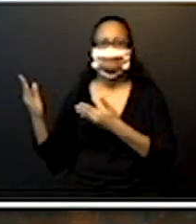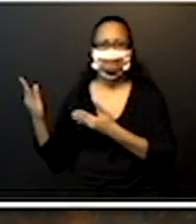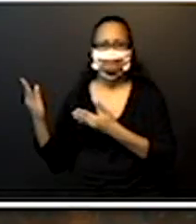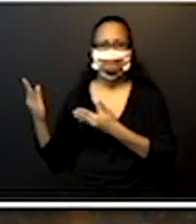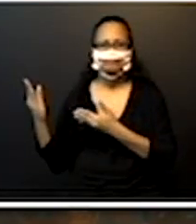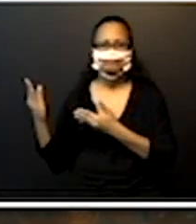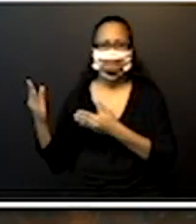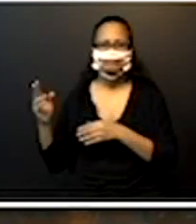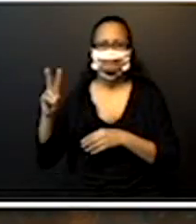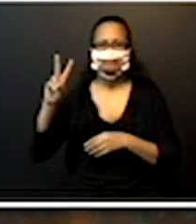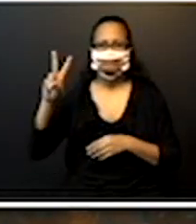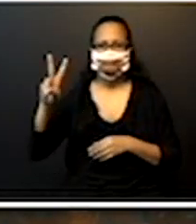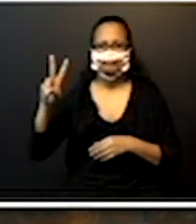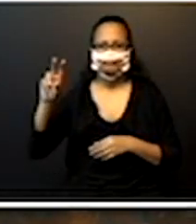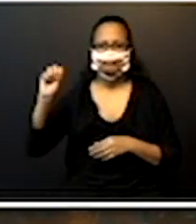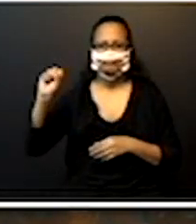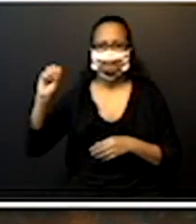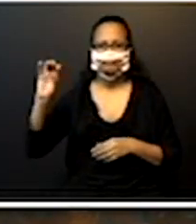280,